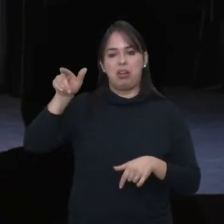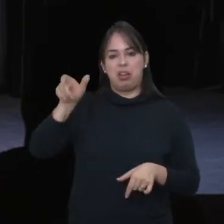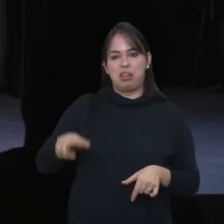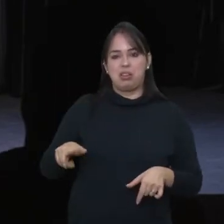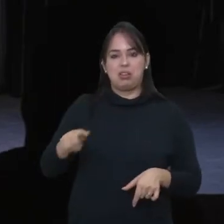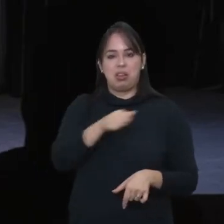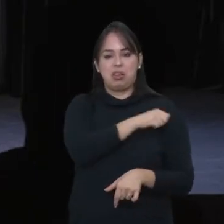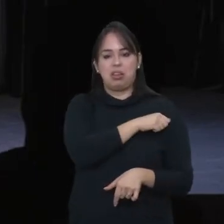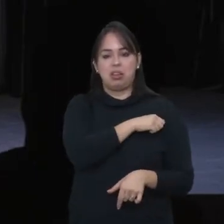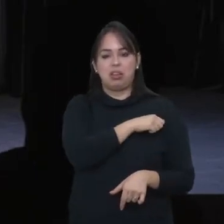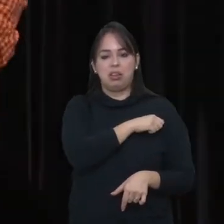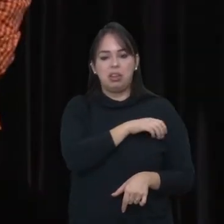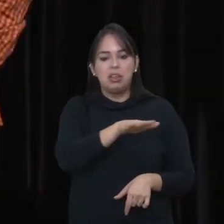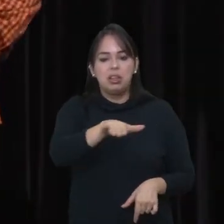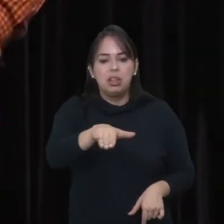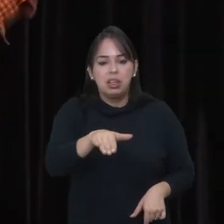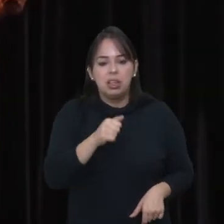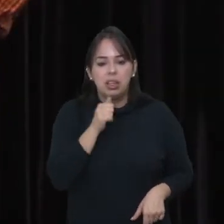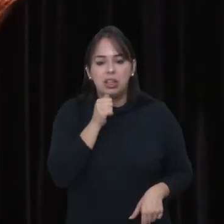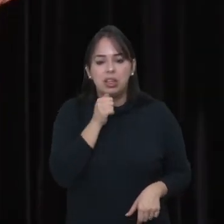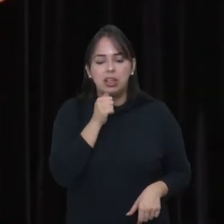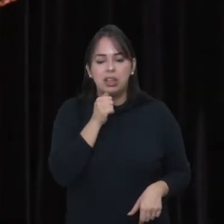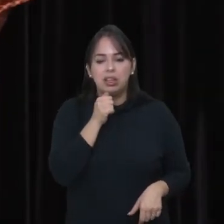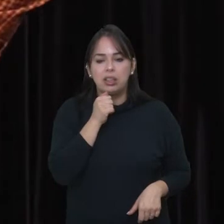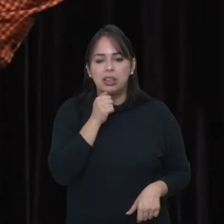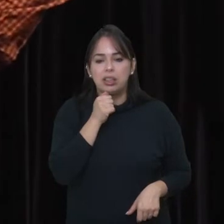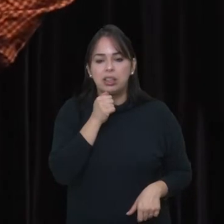pessoal falou Eu já apresentei Diretora